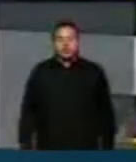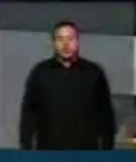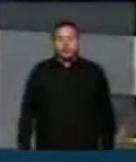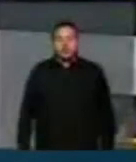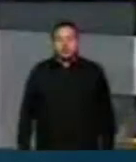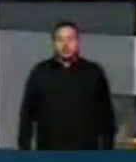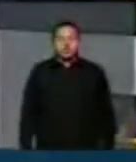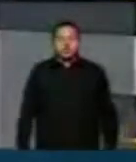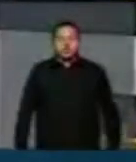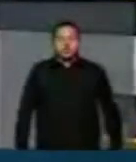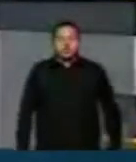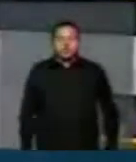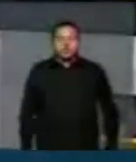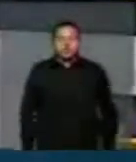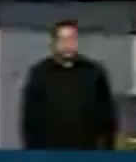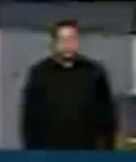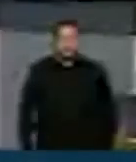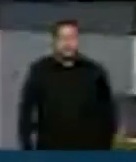Presidente,